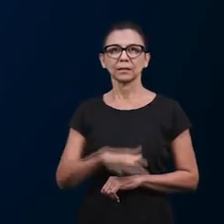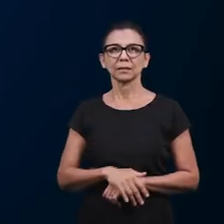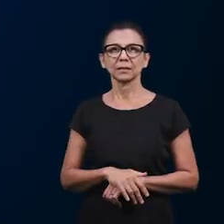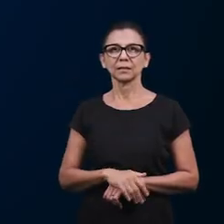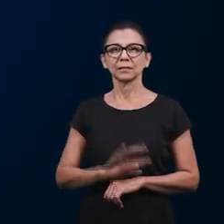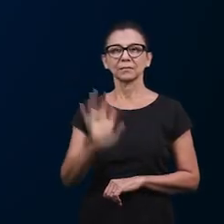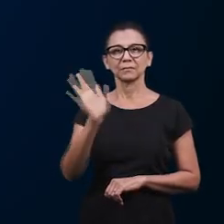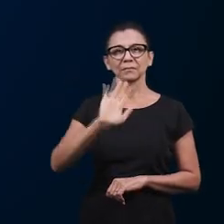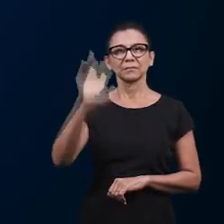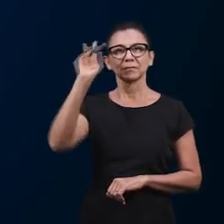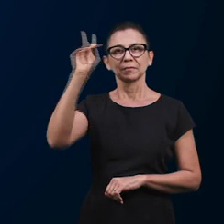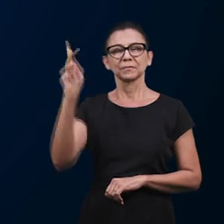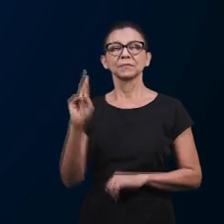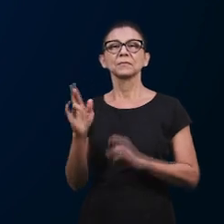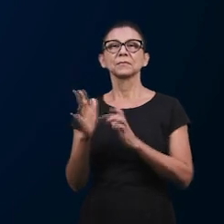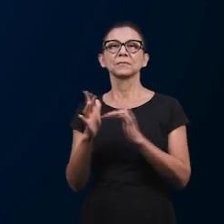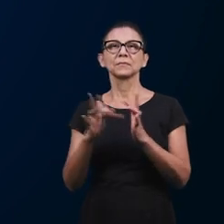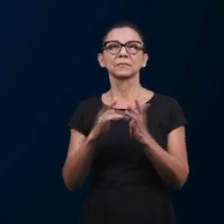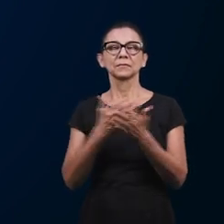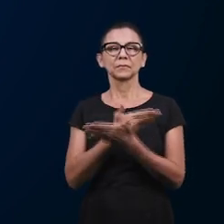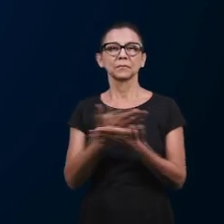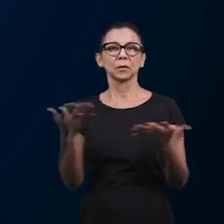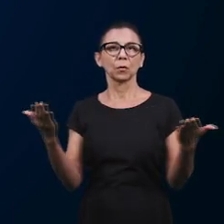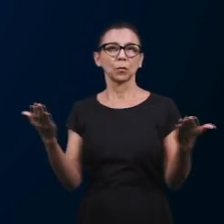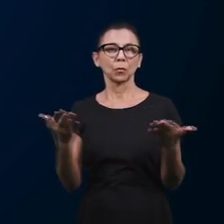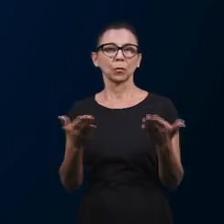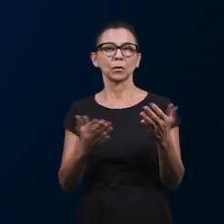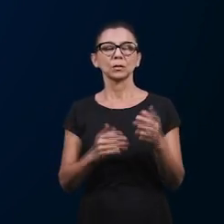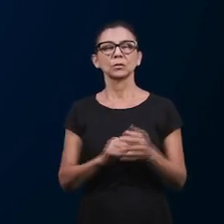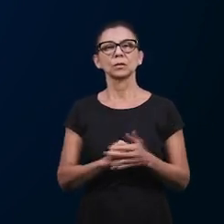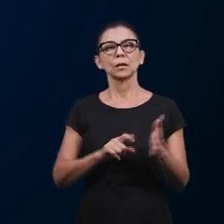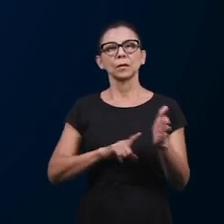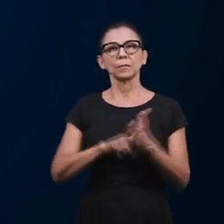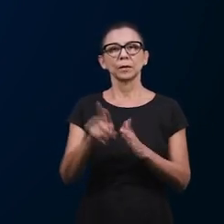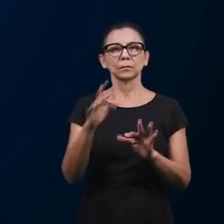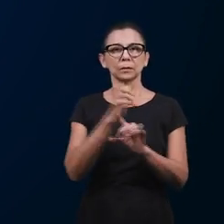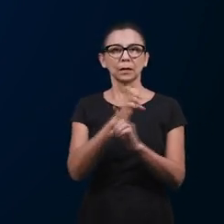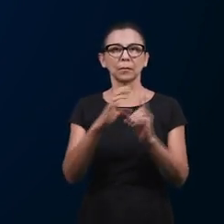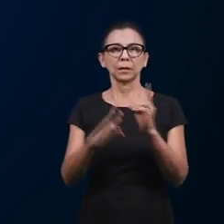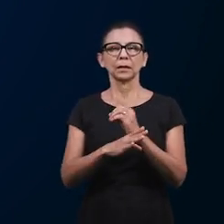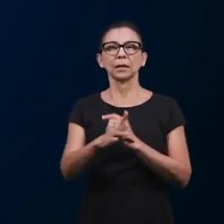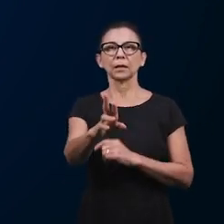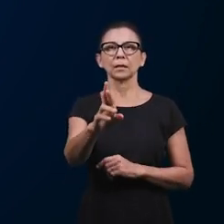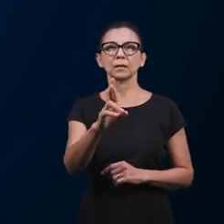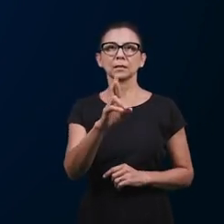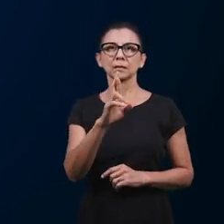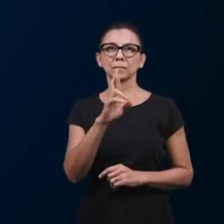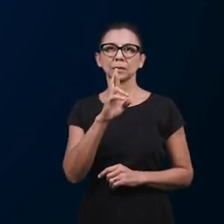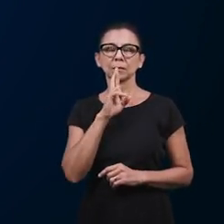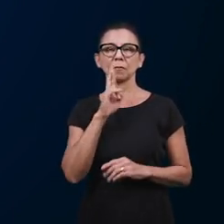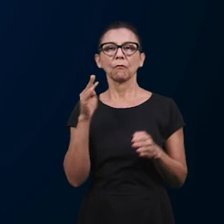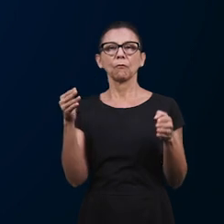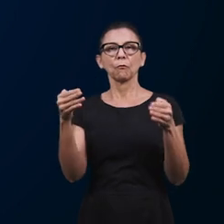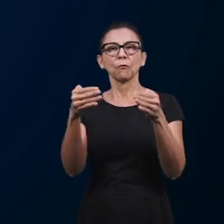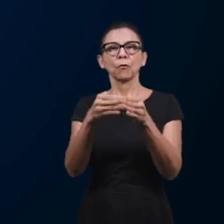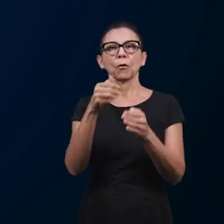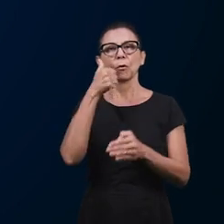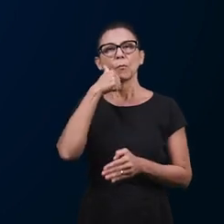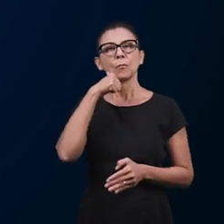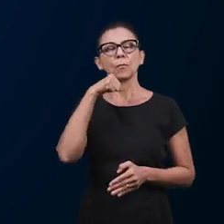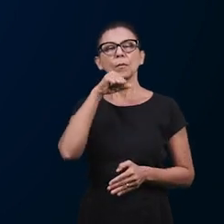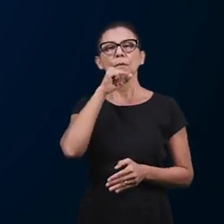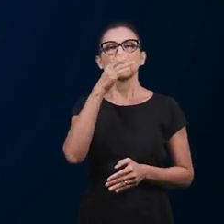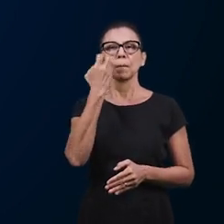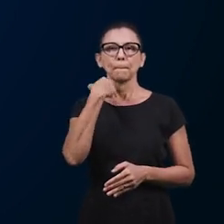Apazemos Jesus. Apazemos Jesus, irmã. Hoje nós vamos responder a pergunta da Escola Bíblica Dominical, que ficou